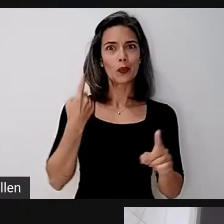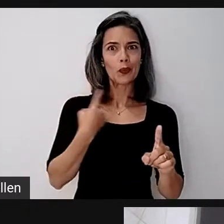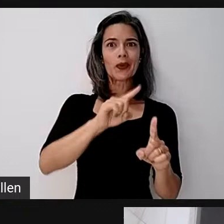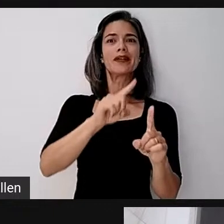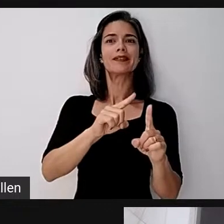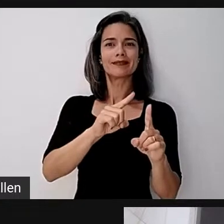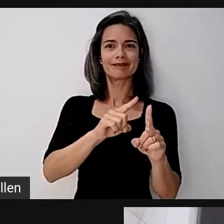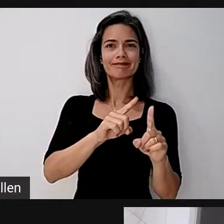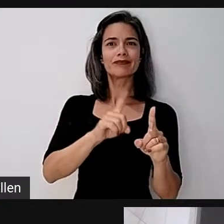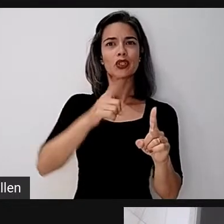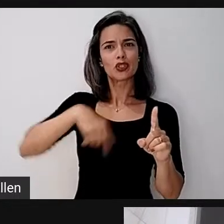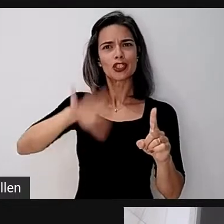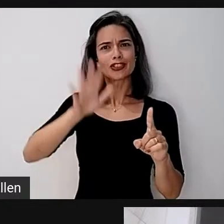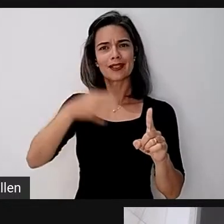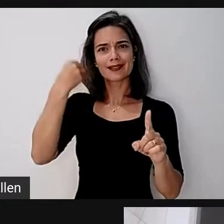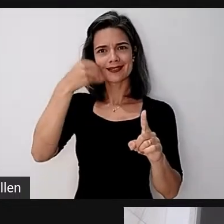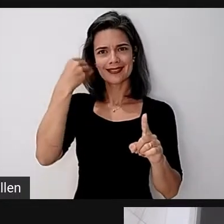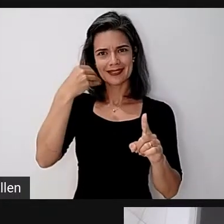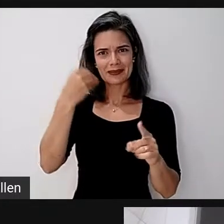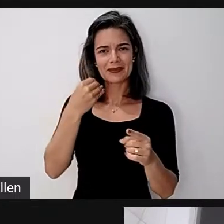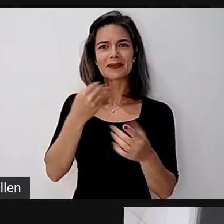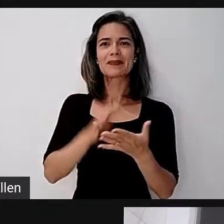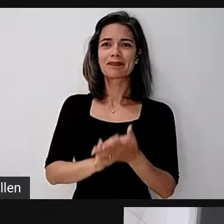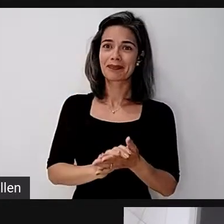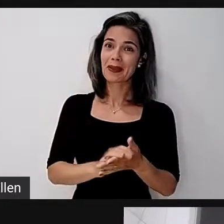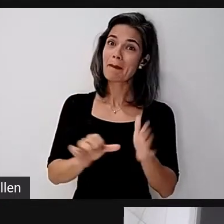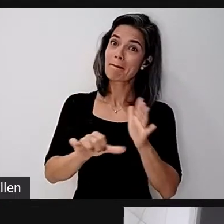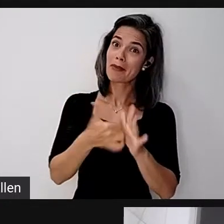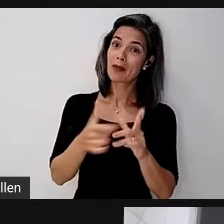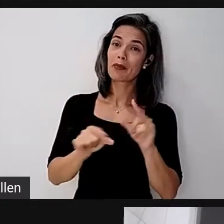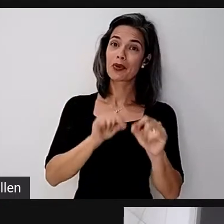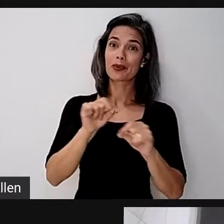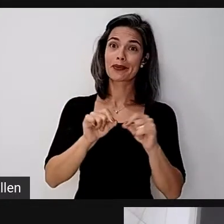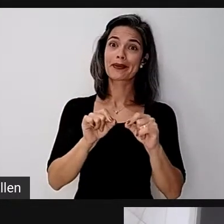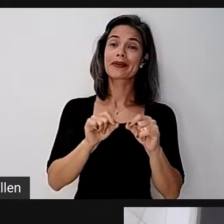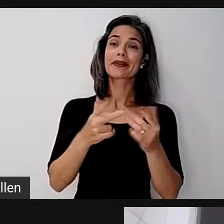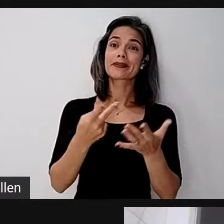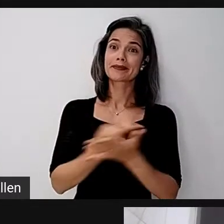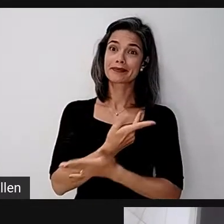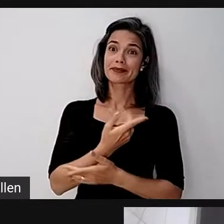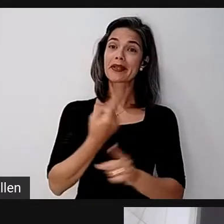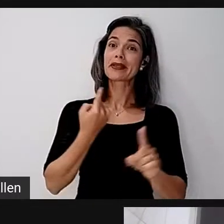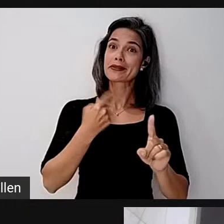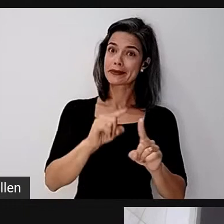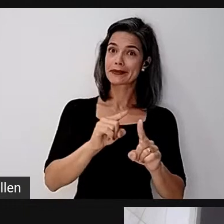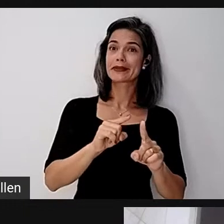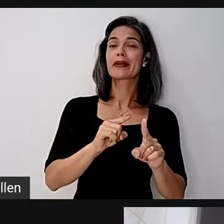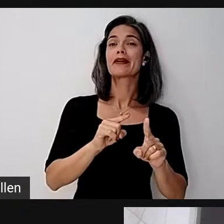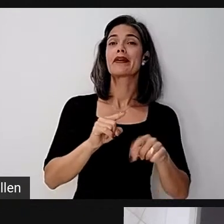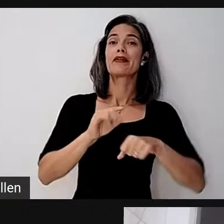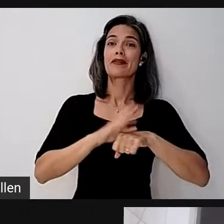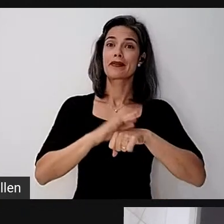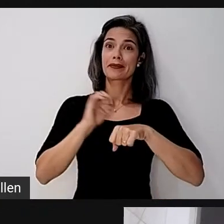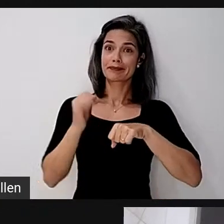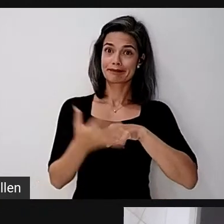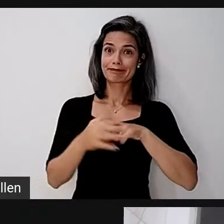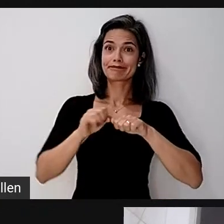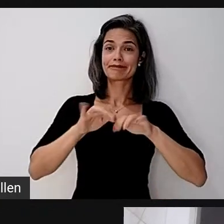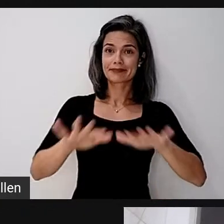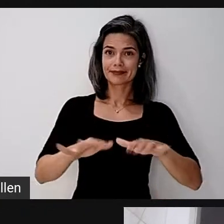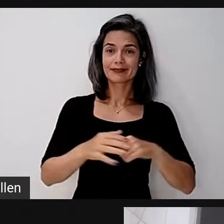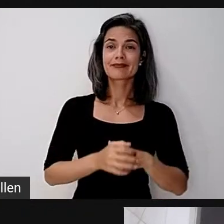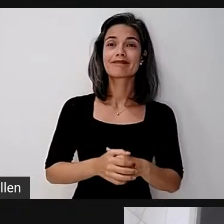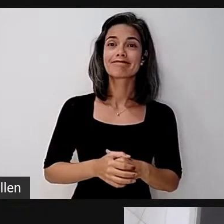últimos anos, né? Primeiro, nós tivemos que enfrentar esses desafios que foi a pandemia, né? E a cada dia esse trabalho